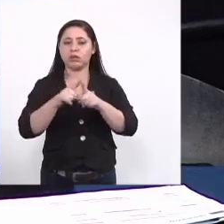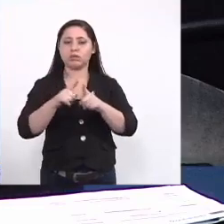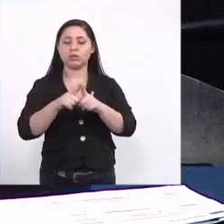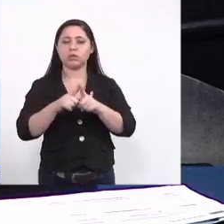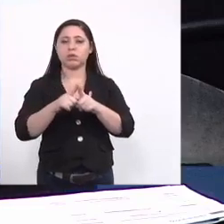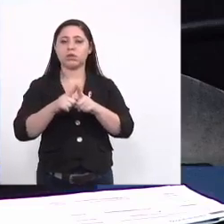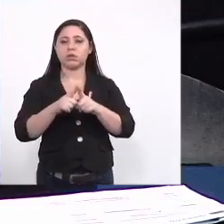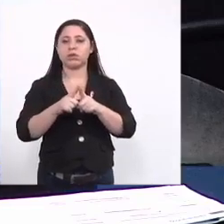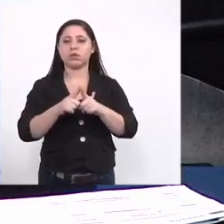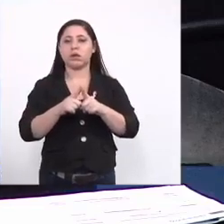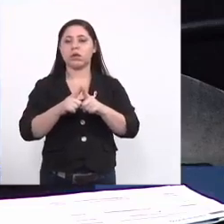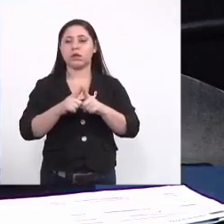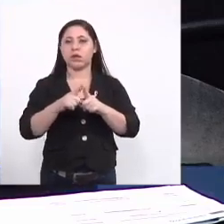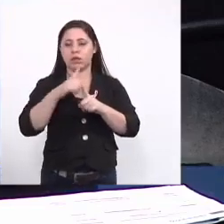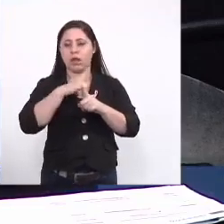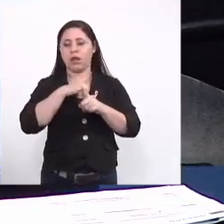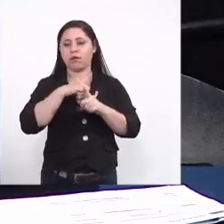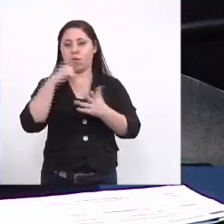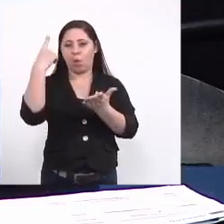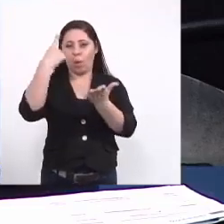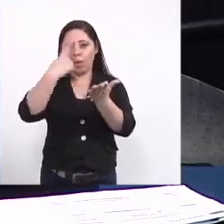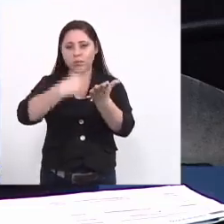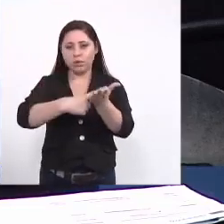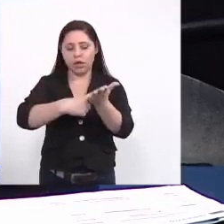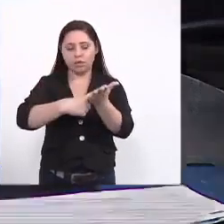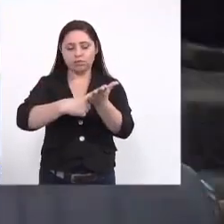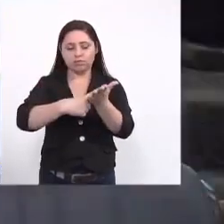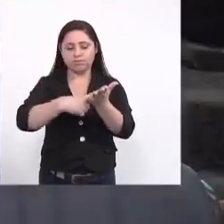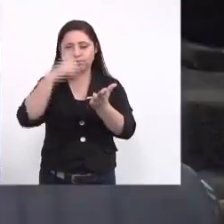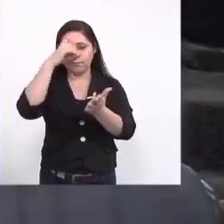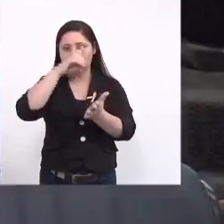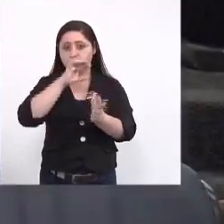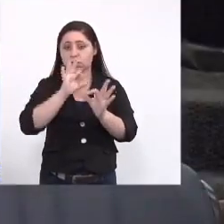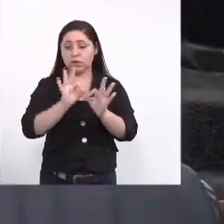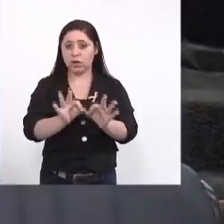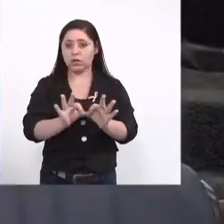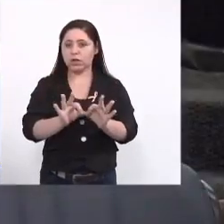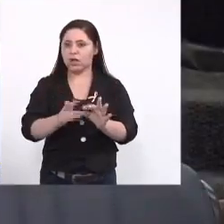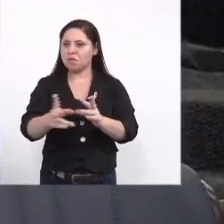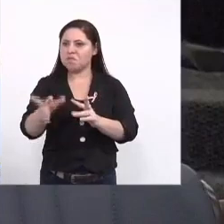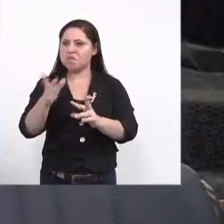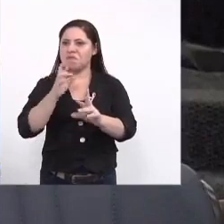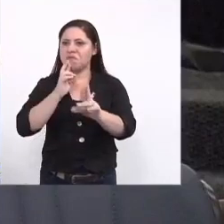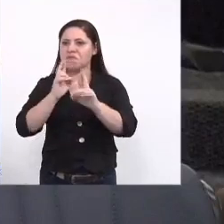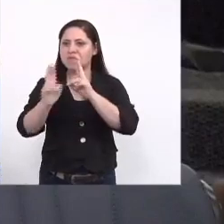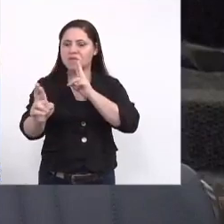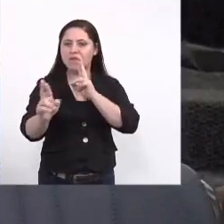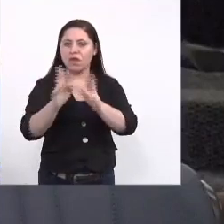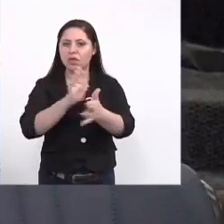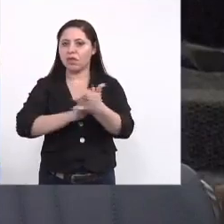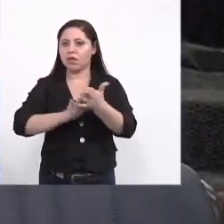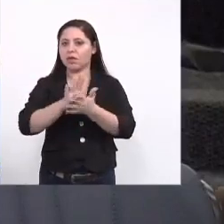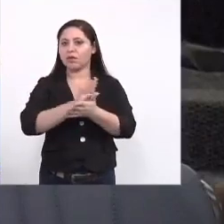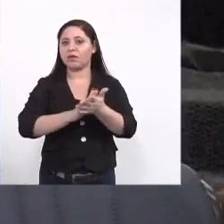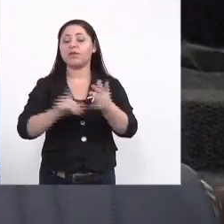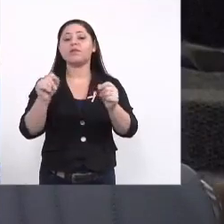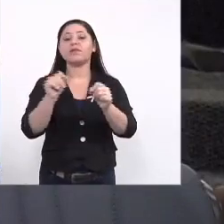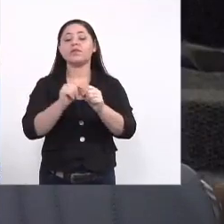um prazo e aqueles que não estão respondendo nós estamos fazendo